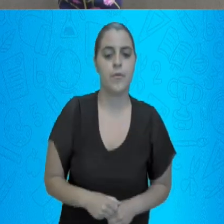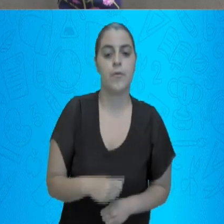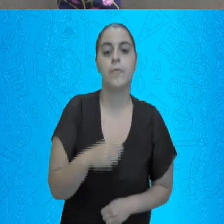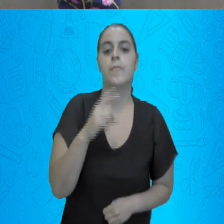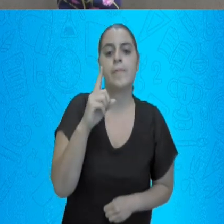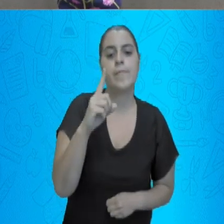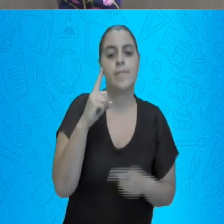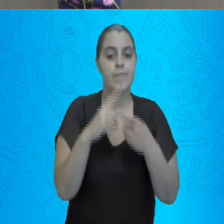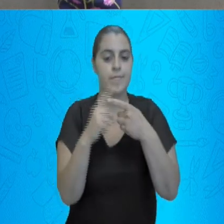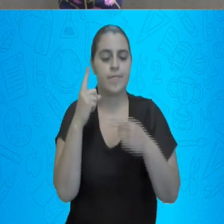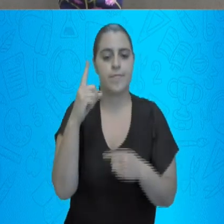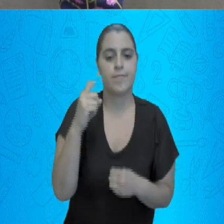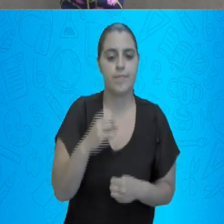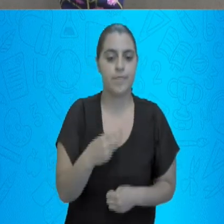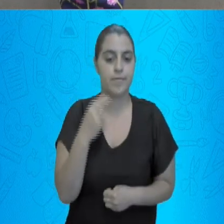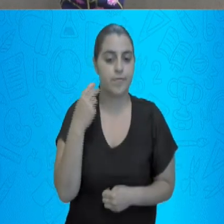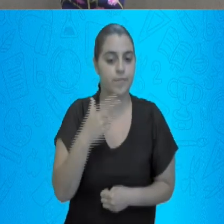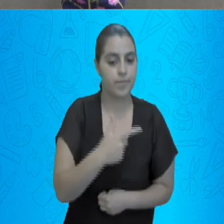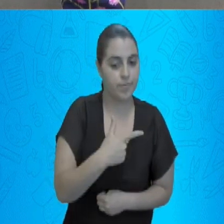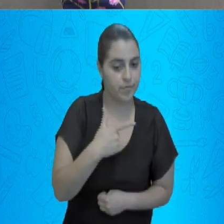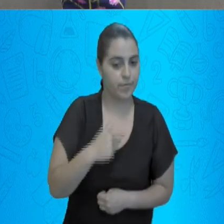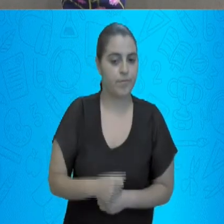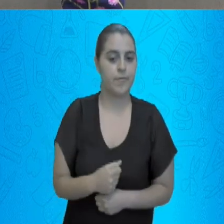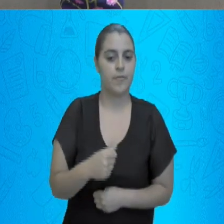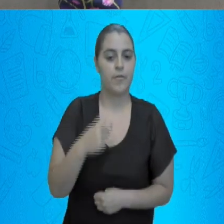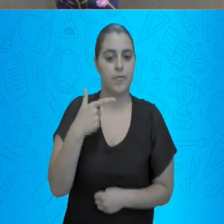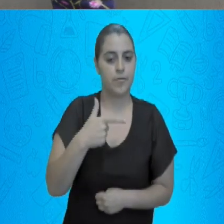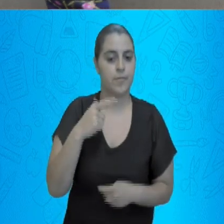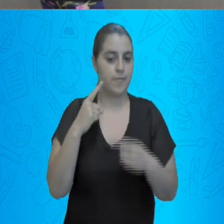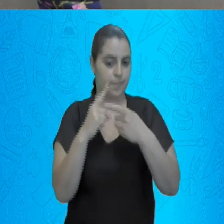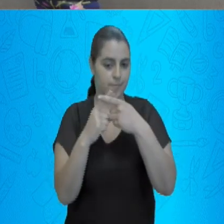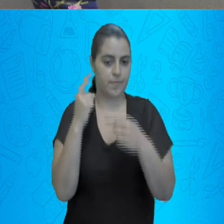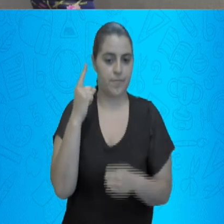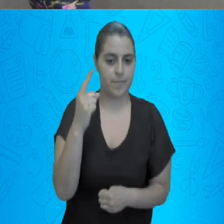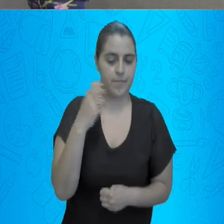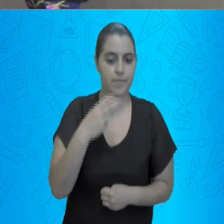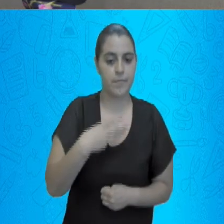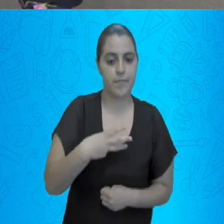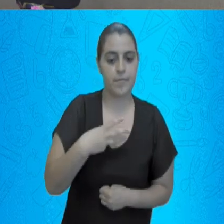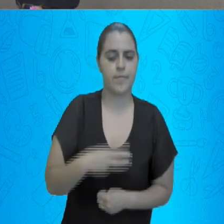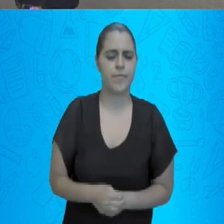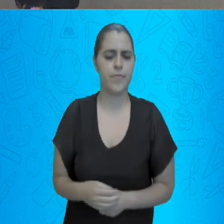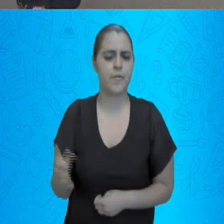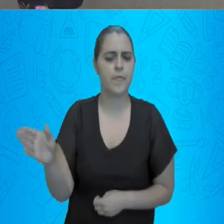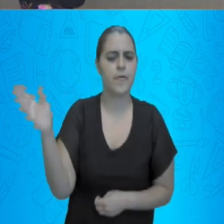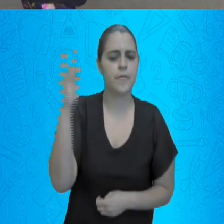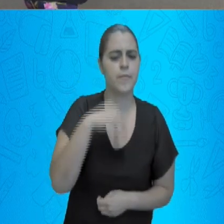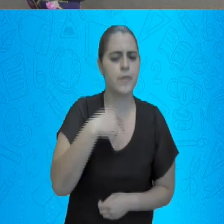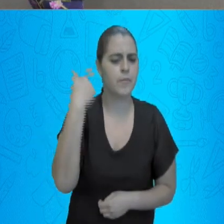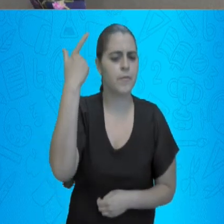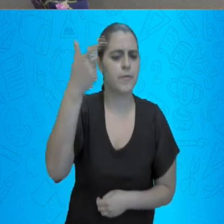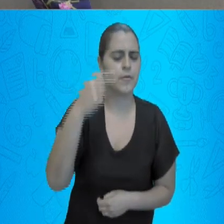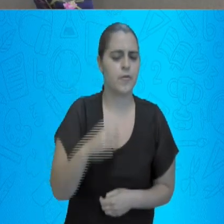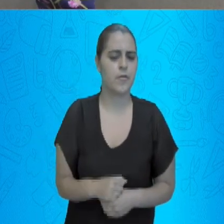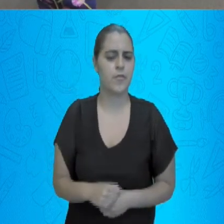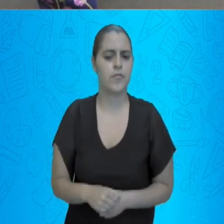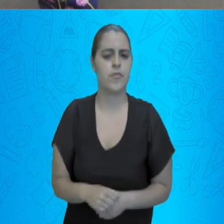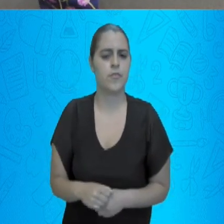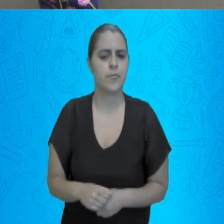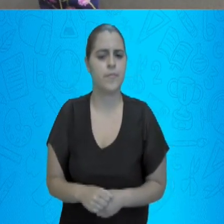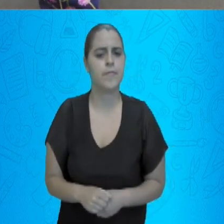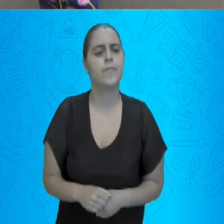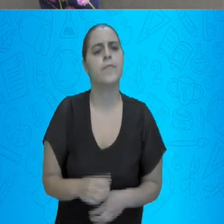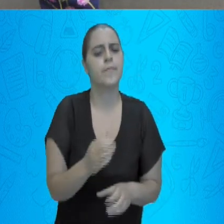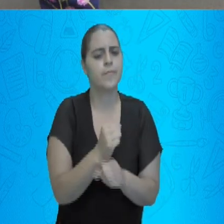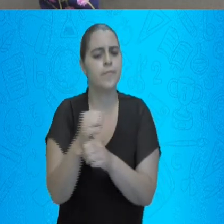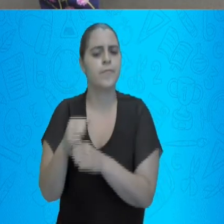1. 2. Com mais 1. 3. Vamos à próxima conta aqui. A nossa próxima operação.